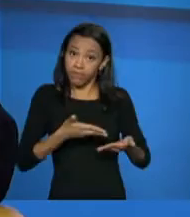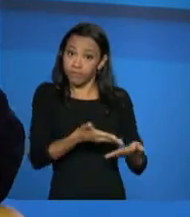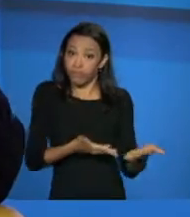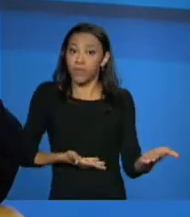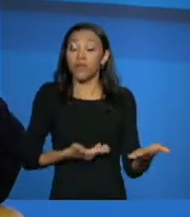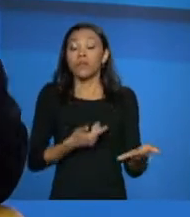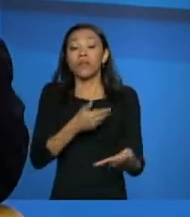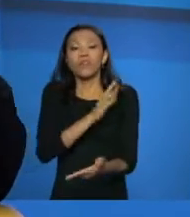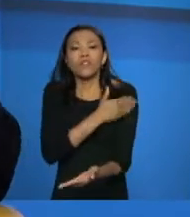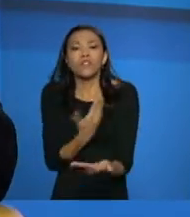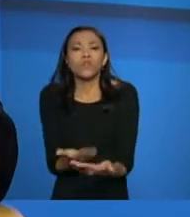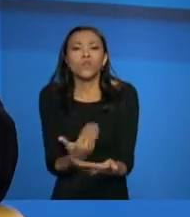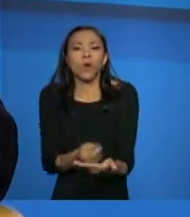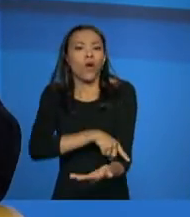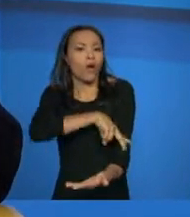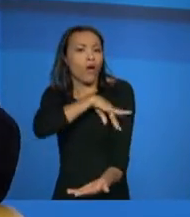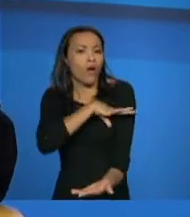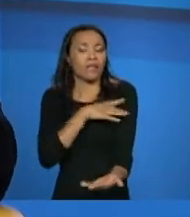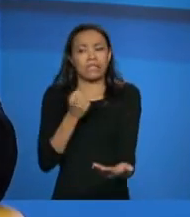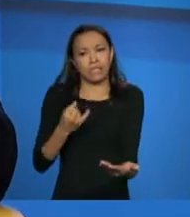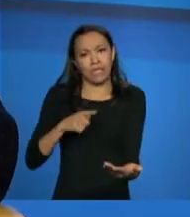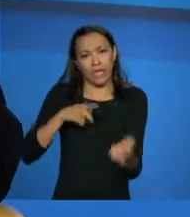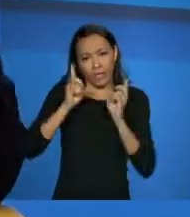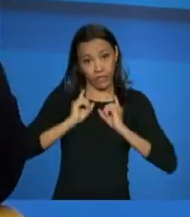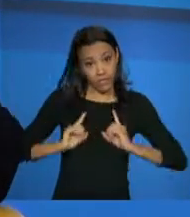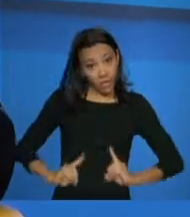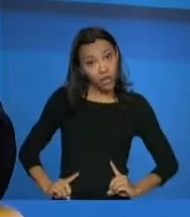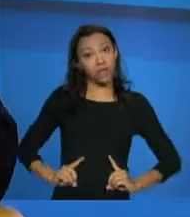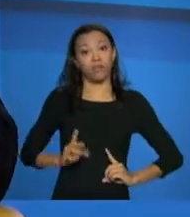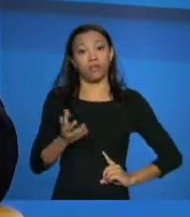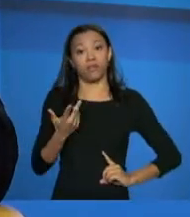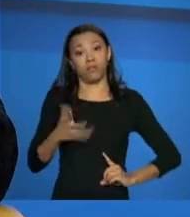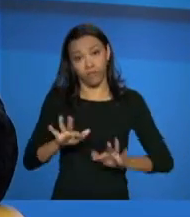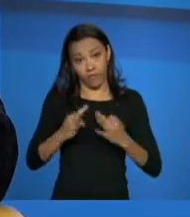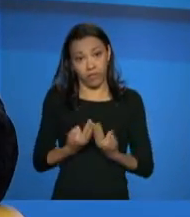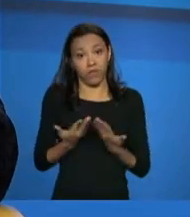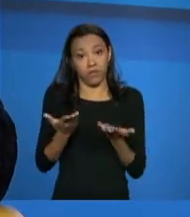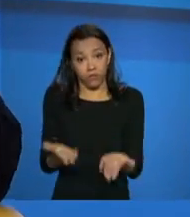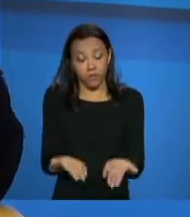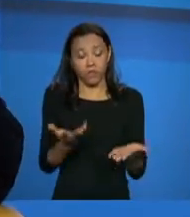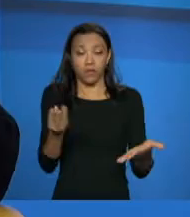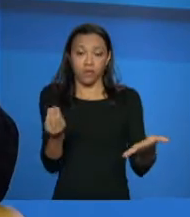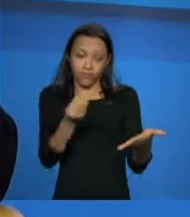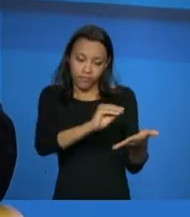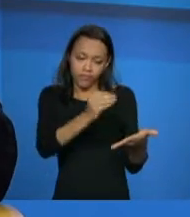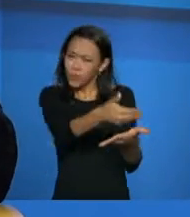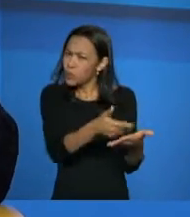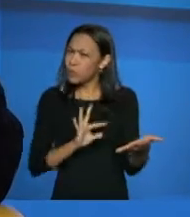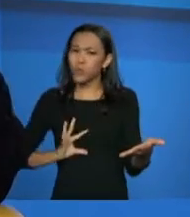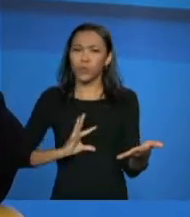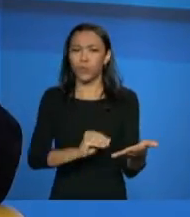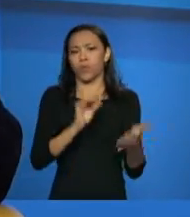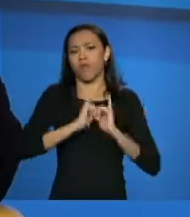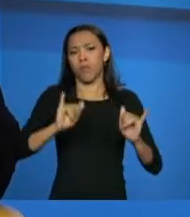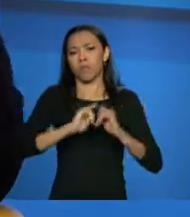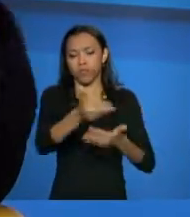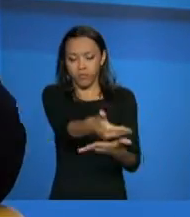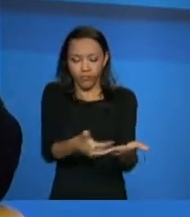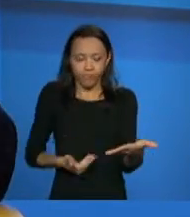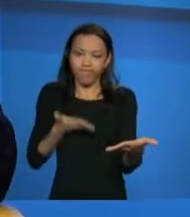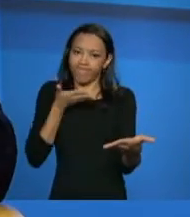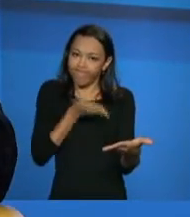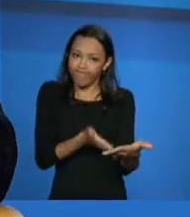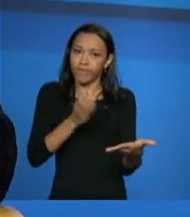a deficiência também, a questão de limitadores, né, físicos ou mentais, estão ali também espalhados, estão ali